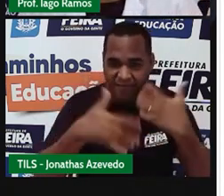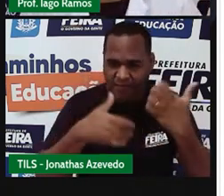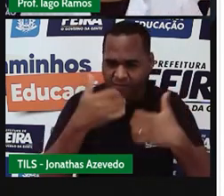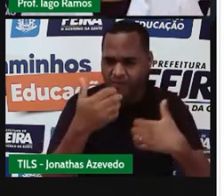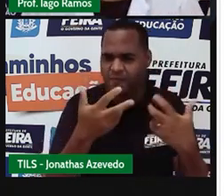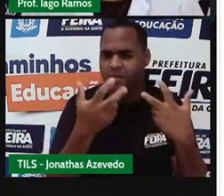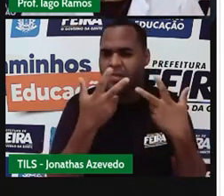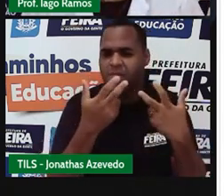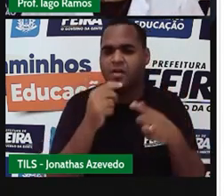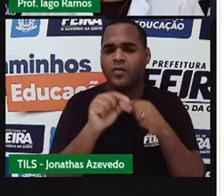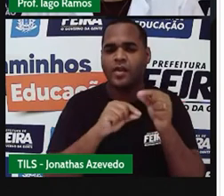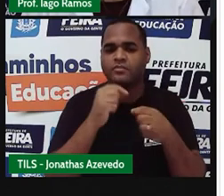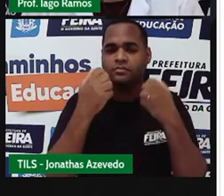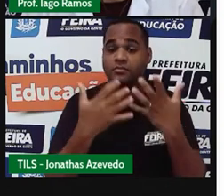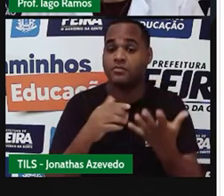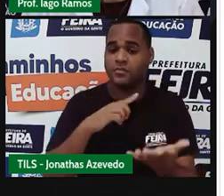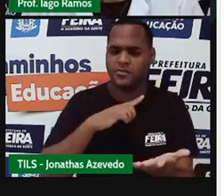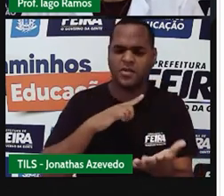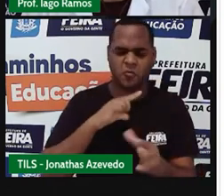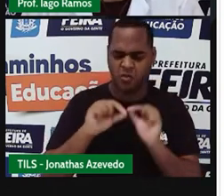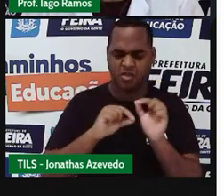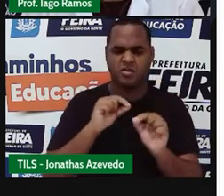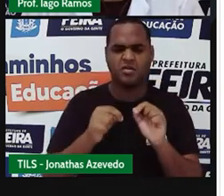tem de curioso nessas multiplicações.